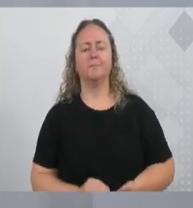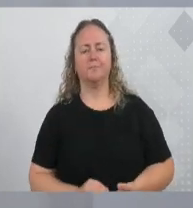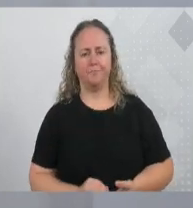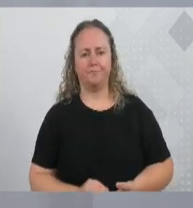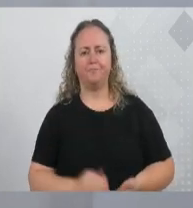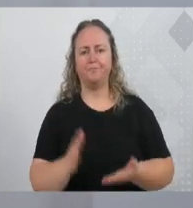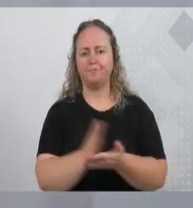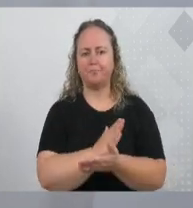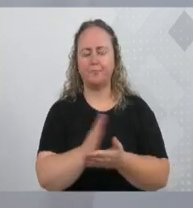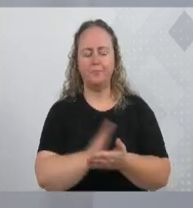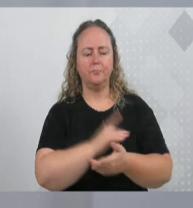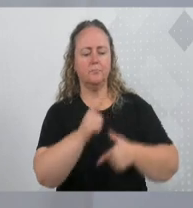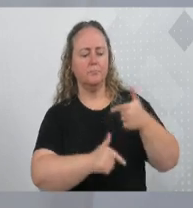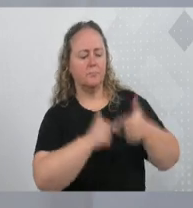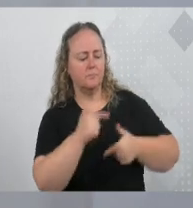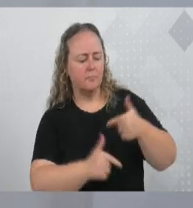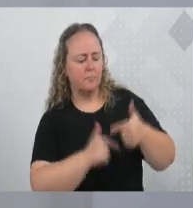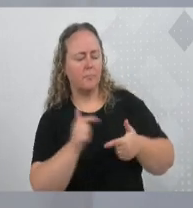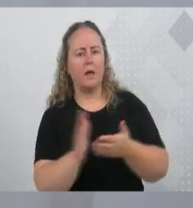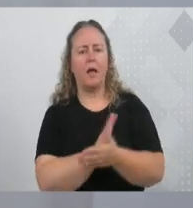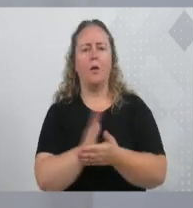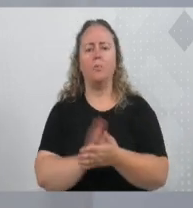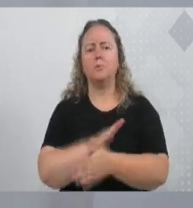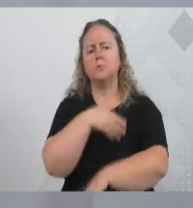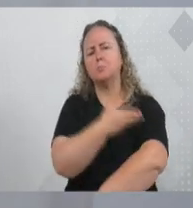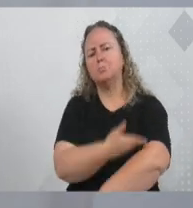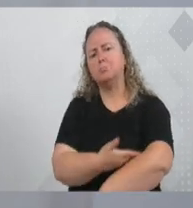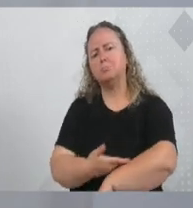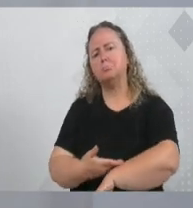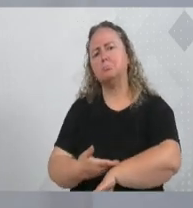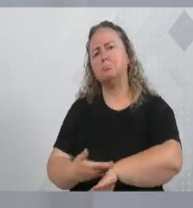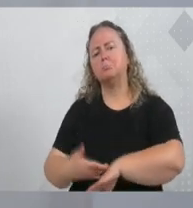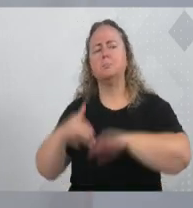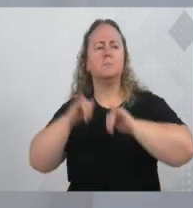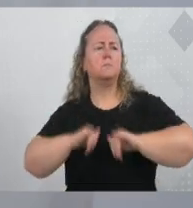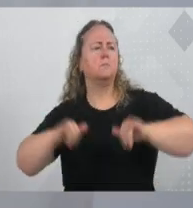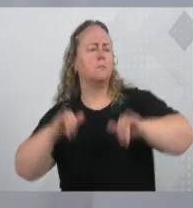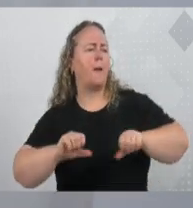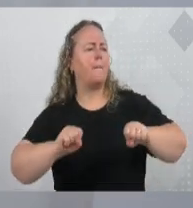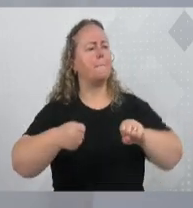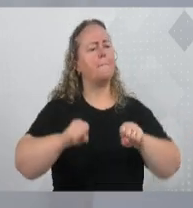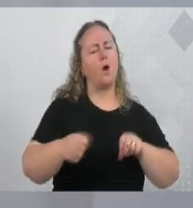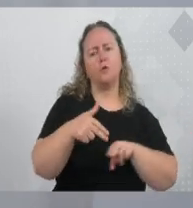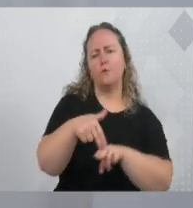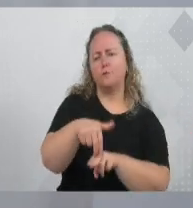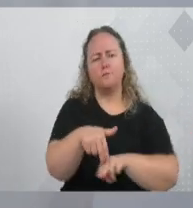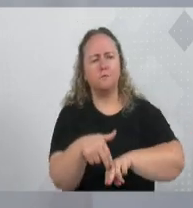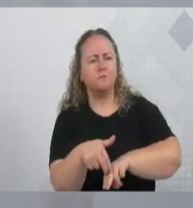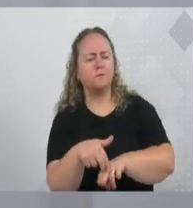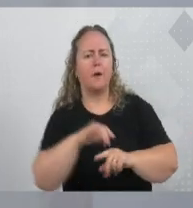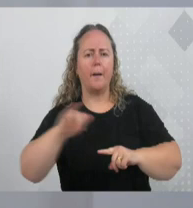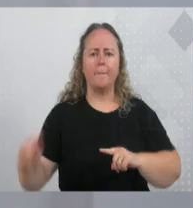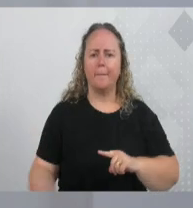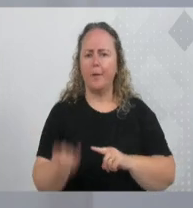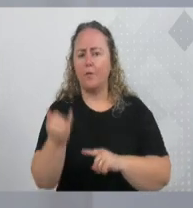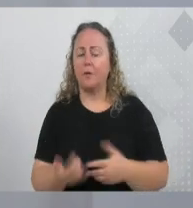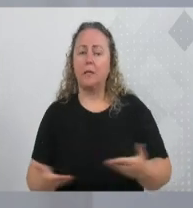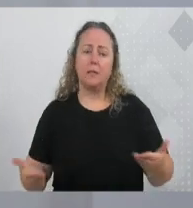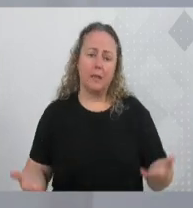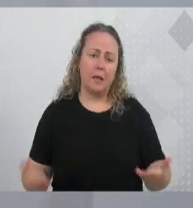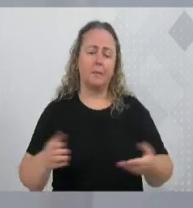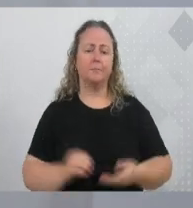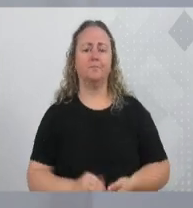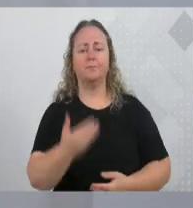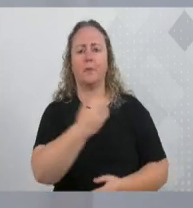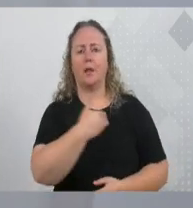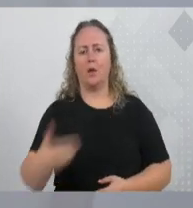alguns trabalham, outros eram acostumados a motocicleta, a passeio de jet ski, a curtição, a esse governo que